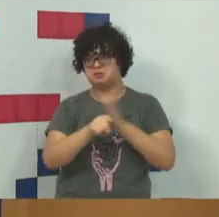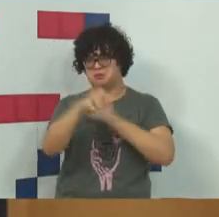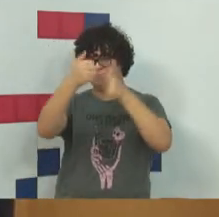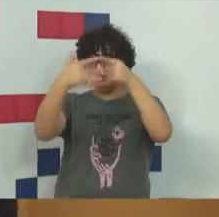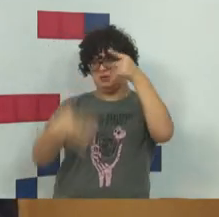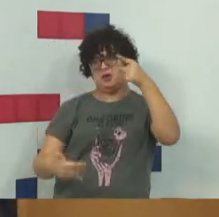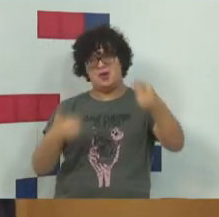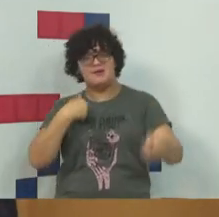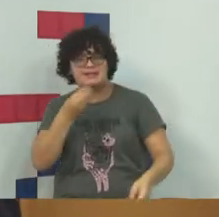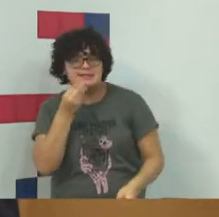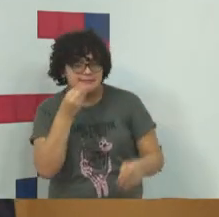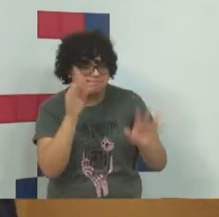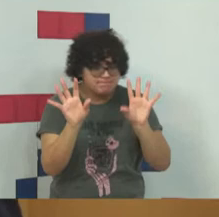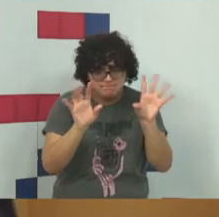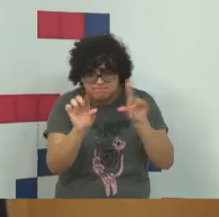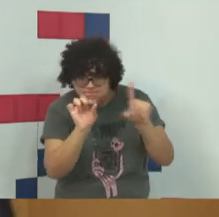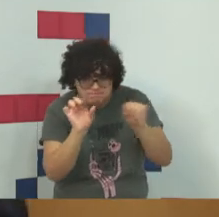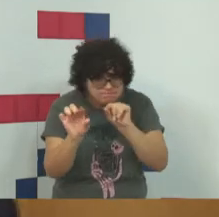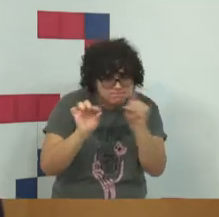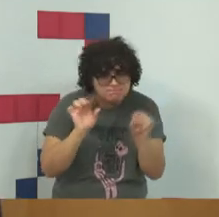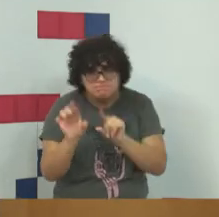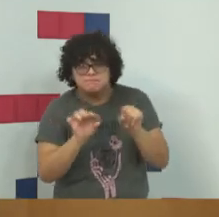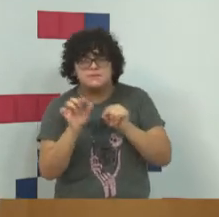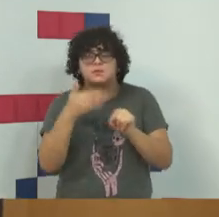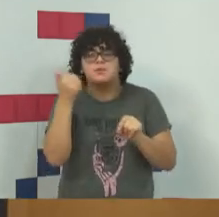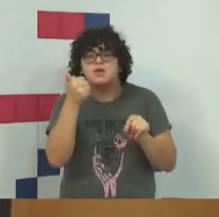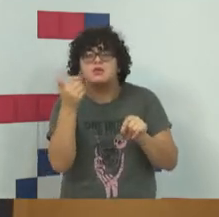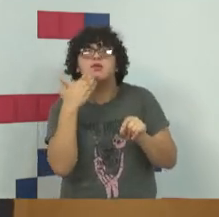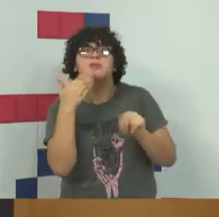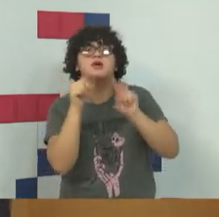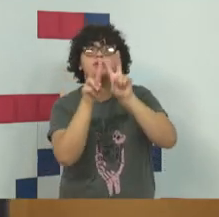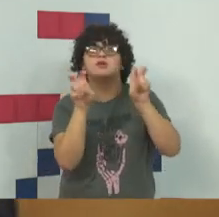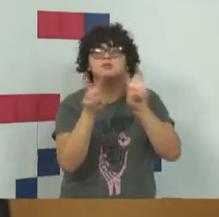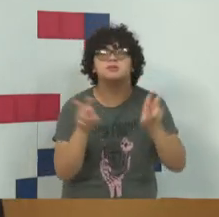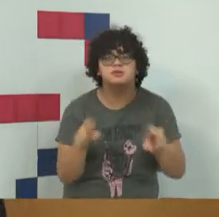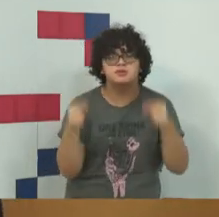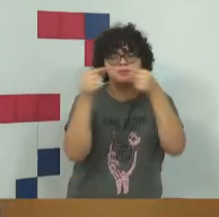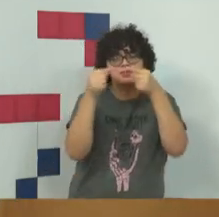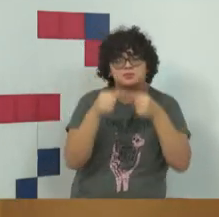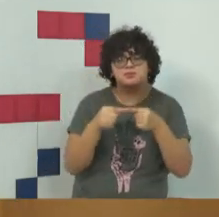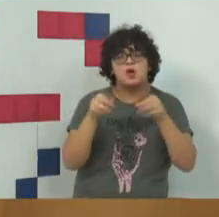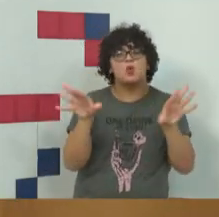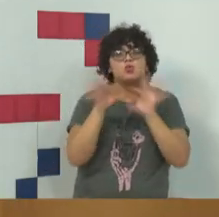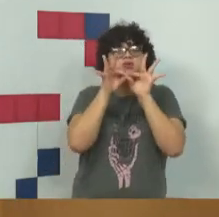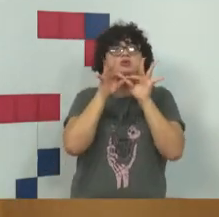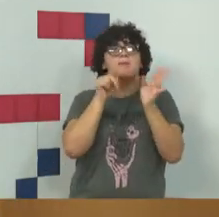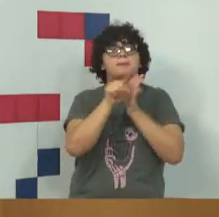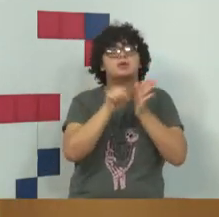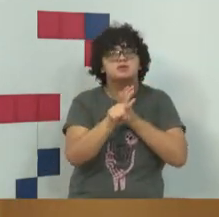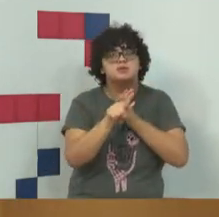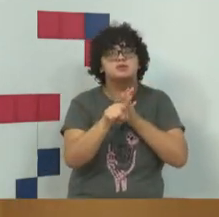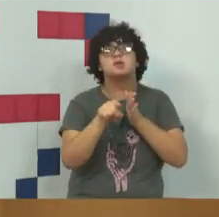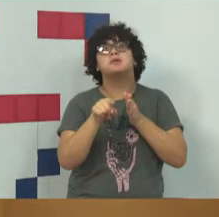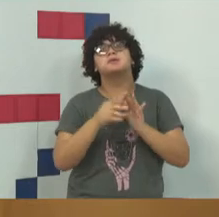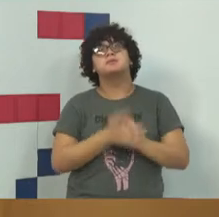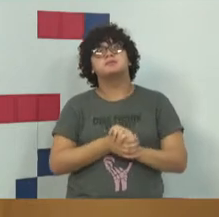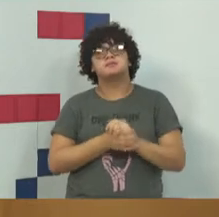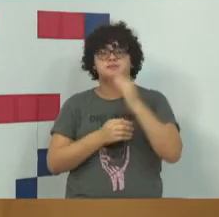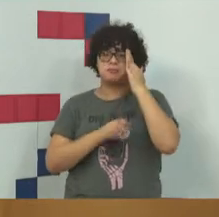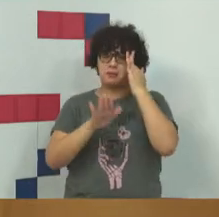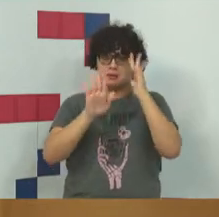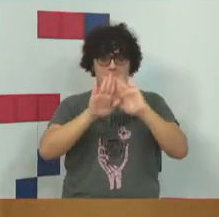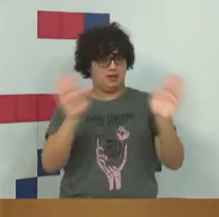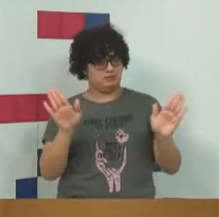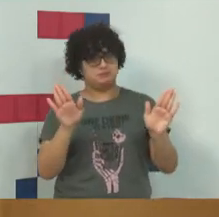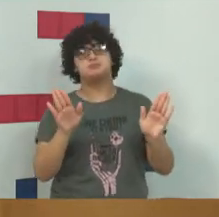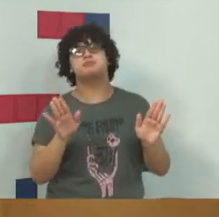Eu estou tentando colocar todas por temas, unir as perguntas por temas. Mas